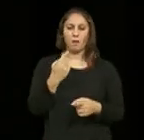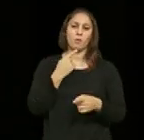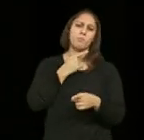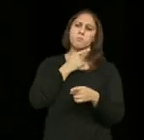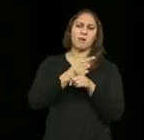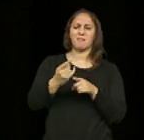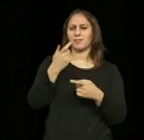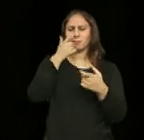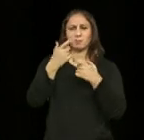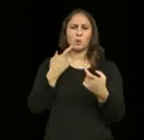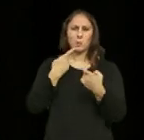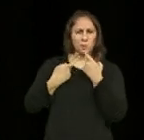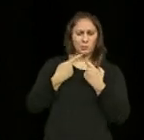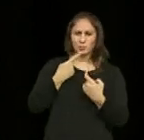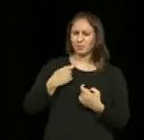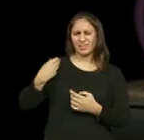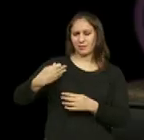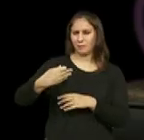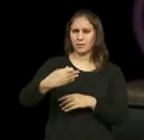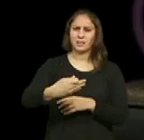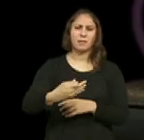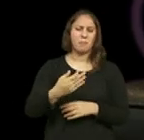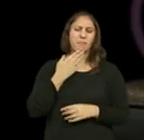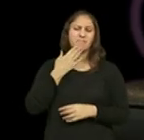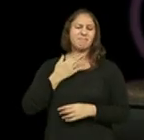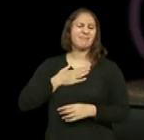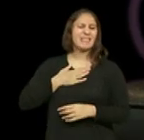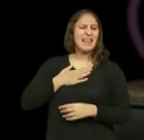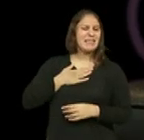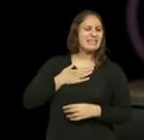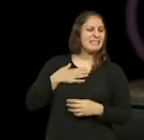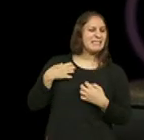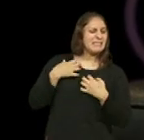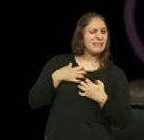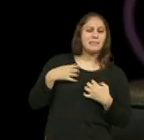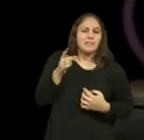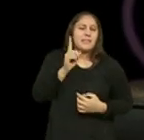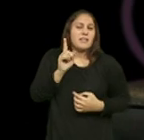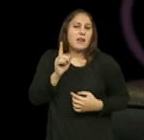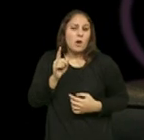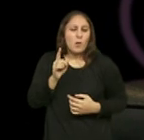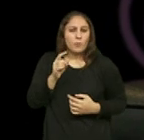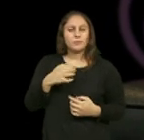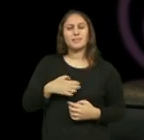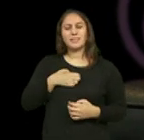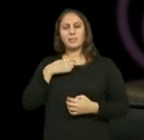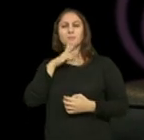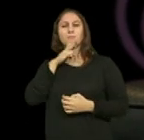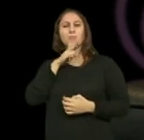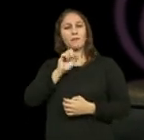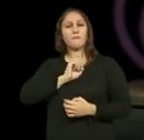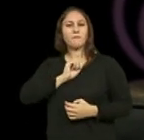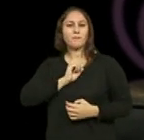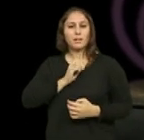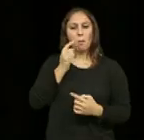mas é uma pergunta habitual. não que me incomodasse, mas porque a minha resposta acho que não foi bem entendida